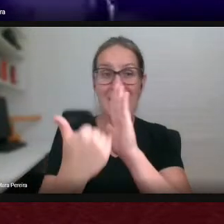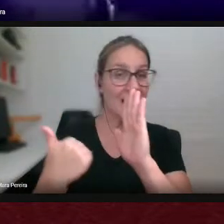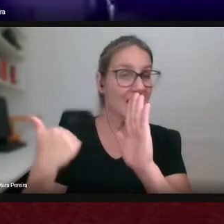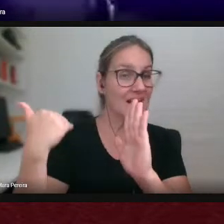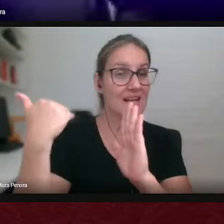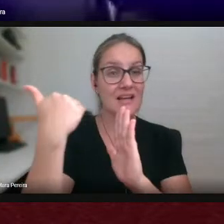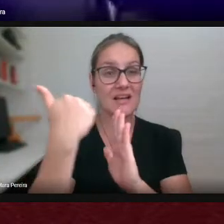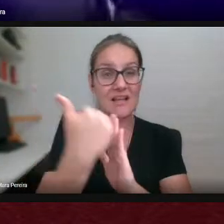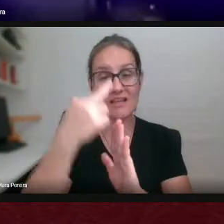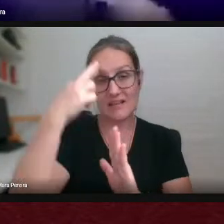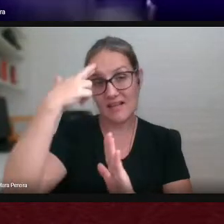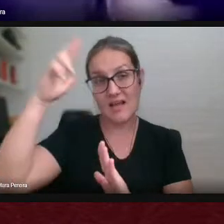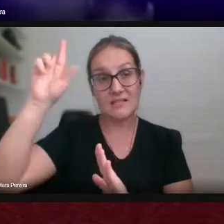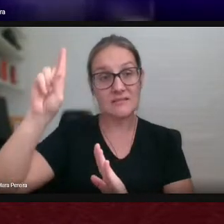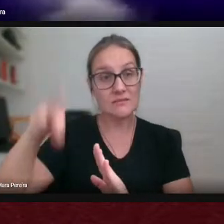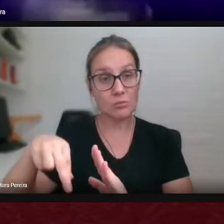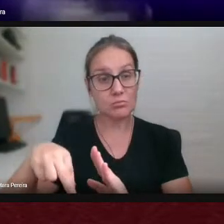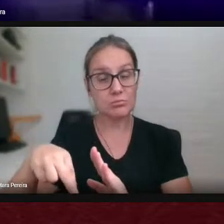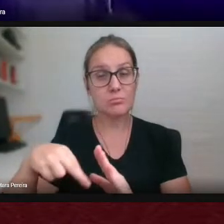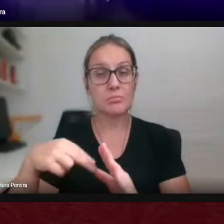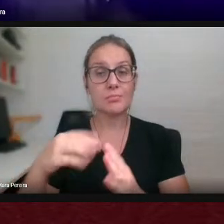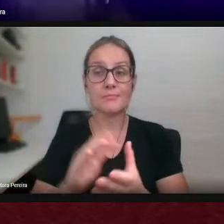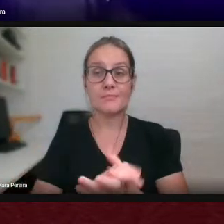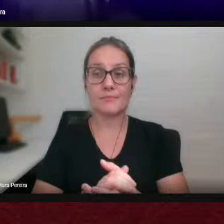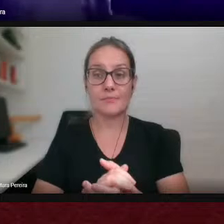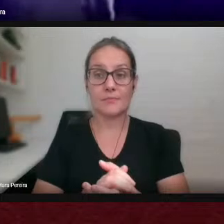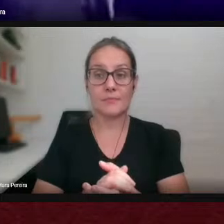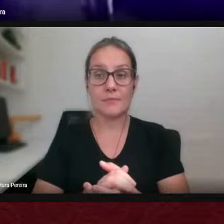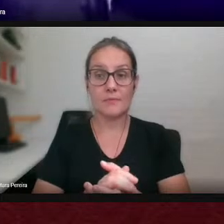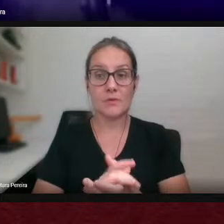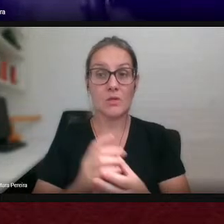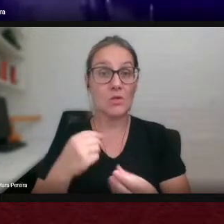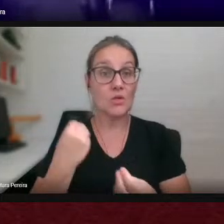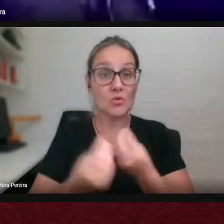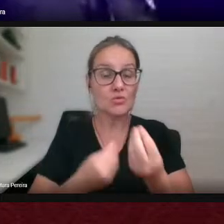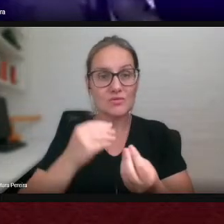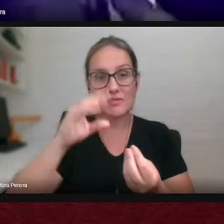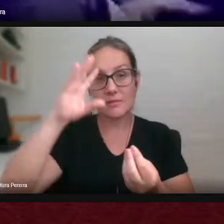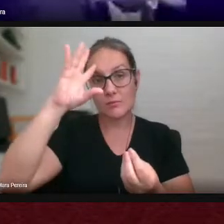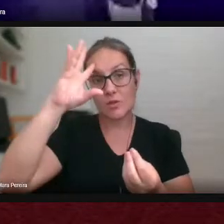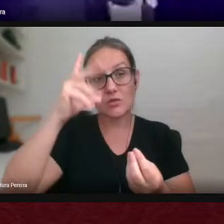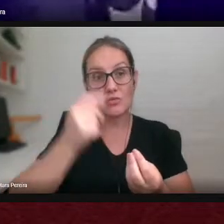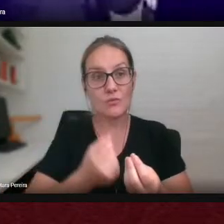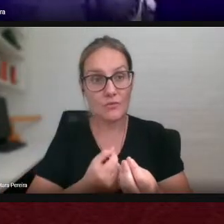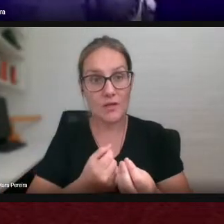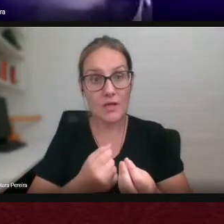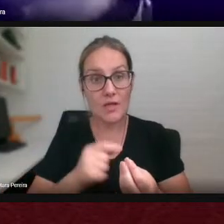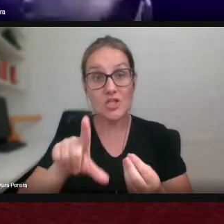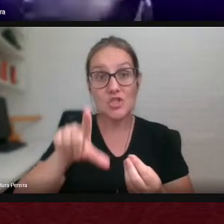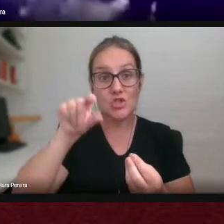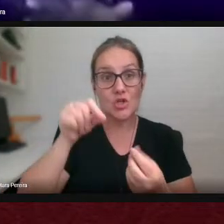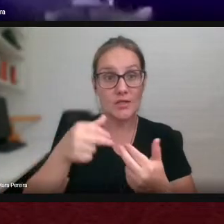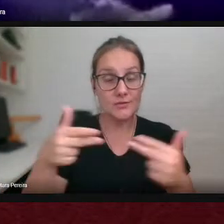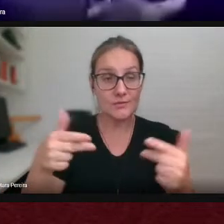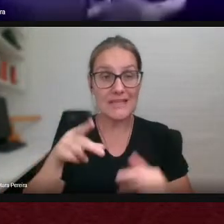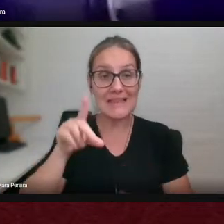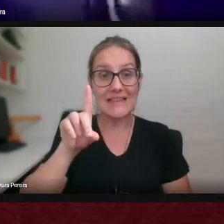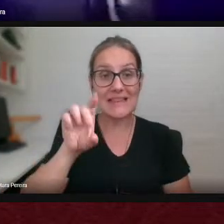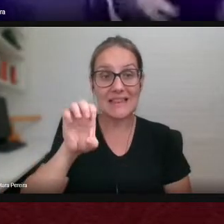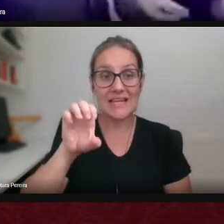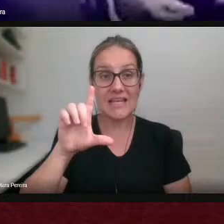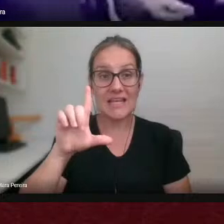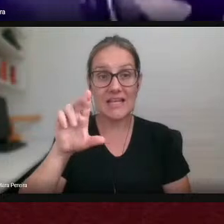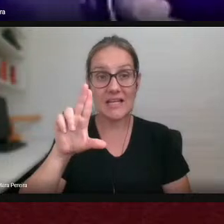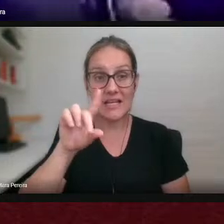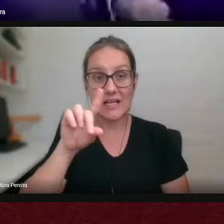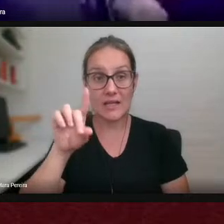racionais a partir dos quais nós tomamos as nossas decisões porque segundo Deleuze o